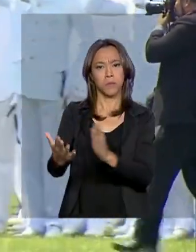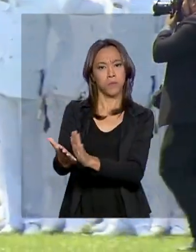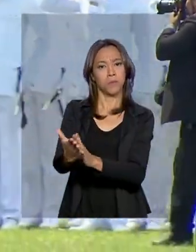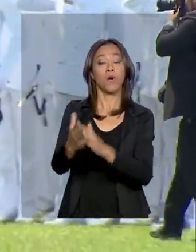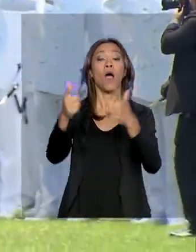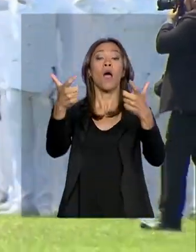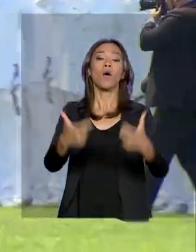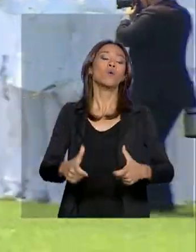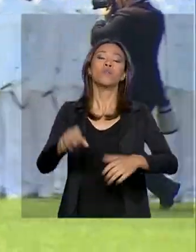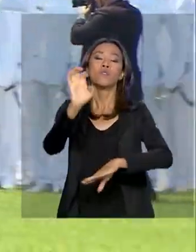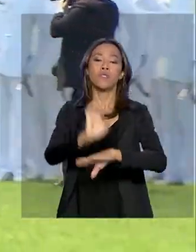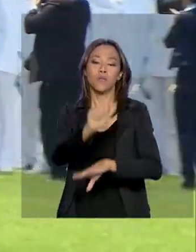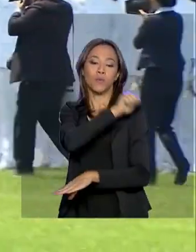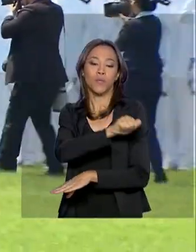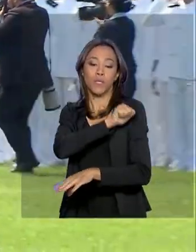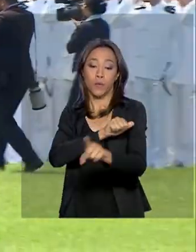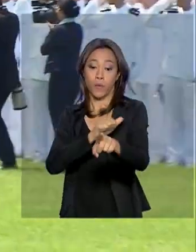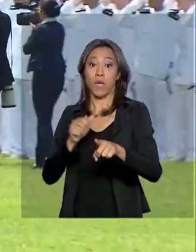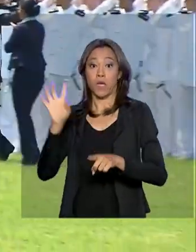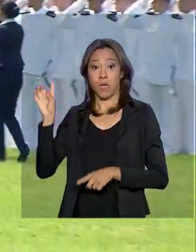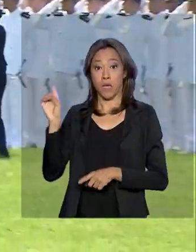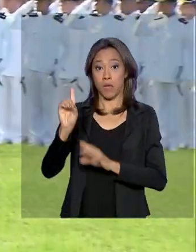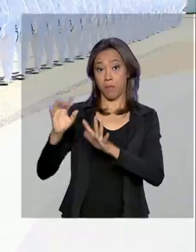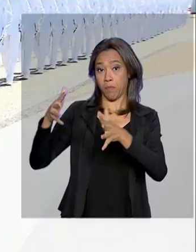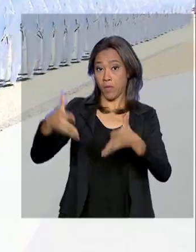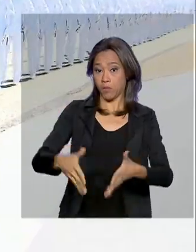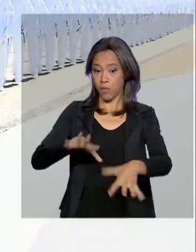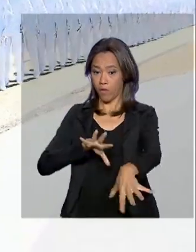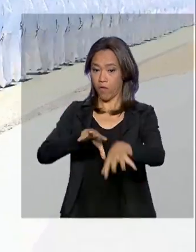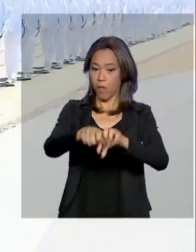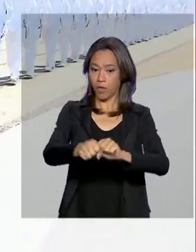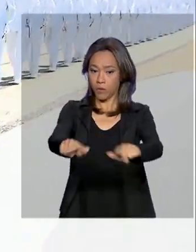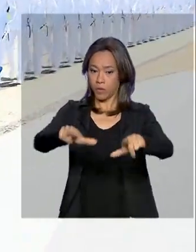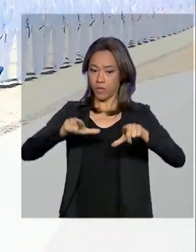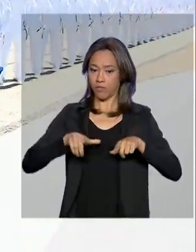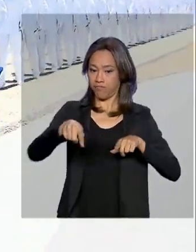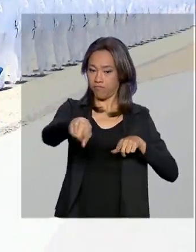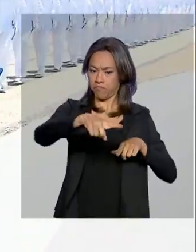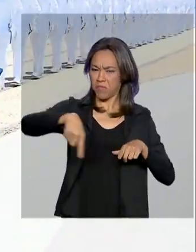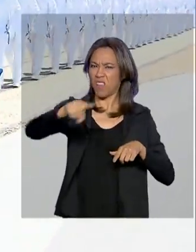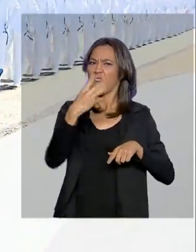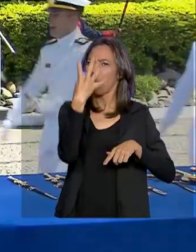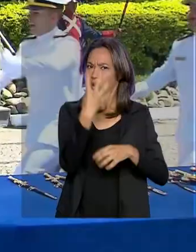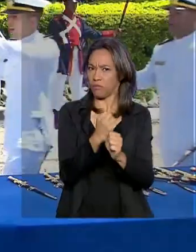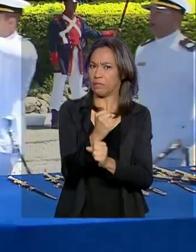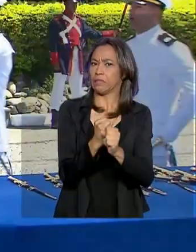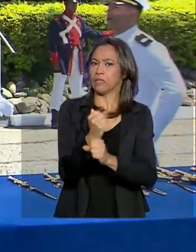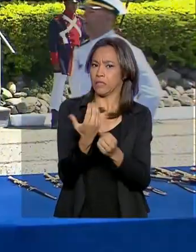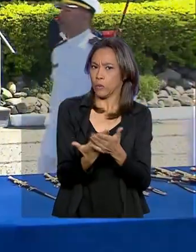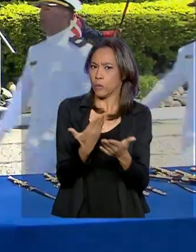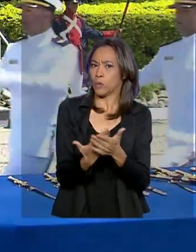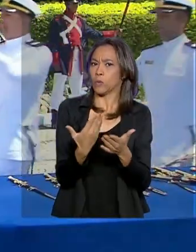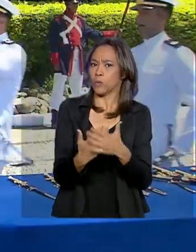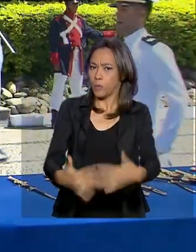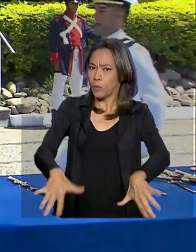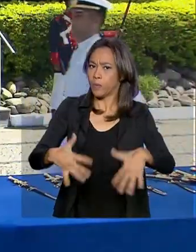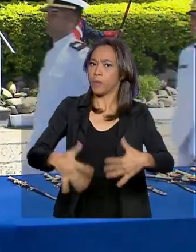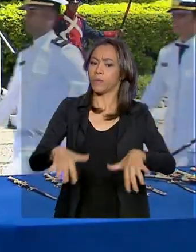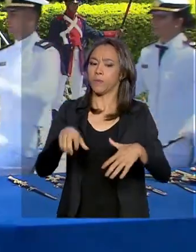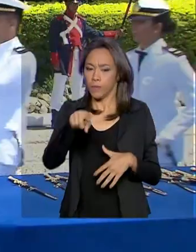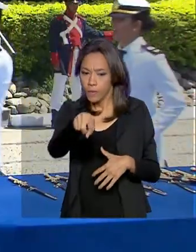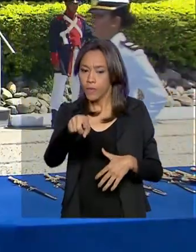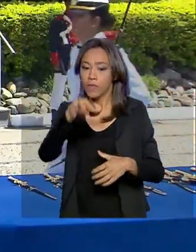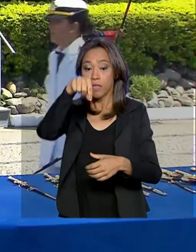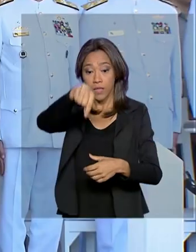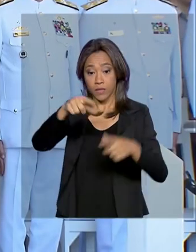Janeiro. Ele participou da formatura dos Guardas Marinhas, alunos que estudaram durante quatro anos na Escola Naval, o estabelecimento de